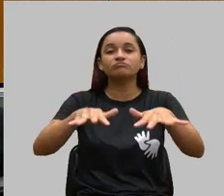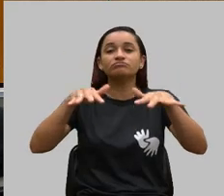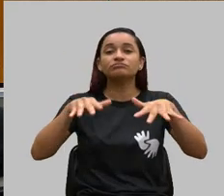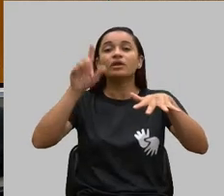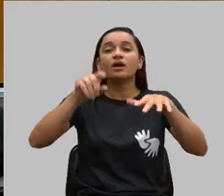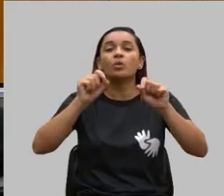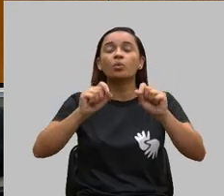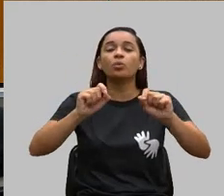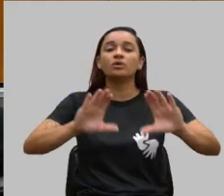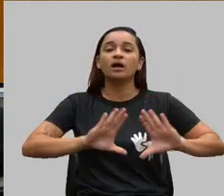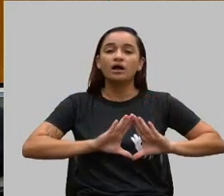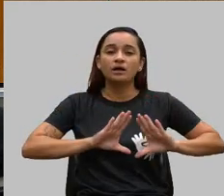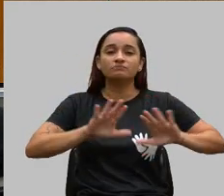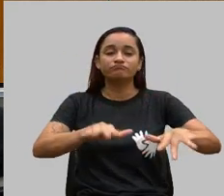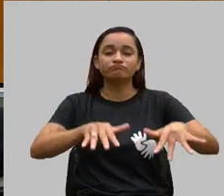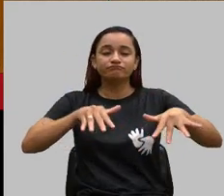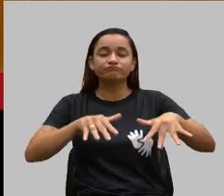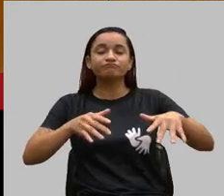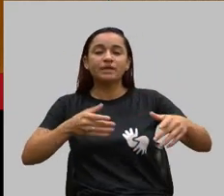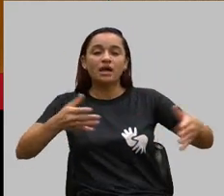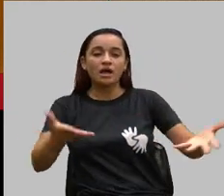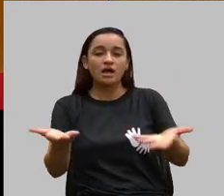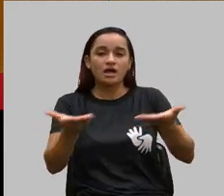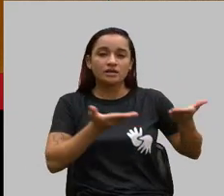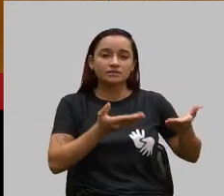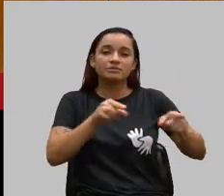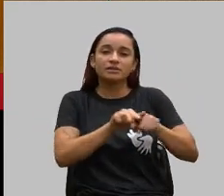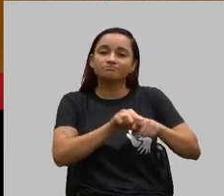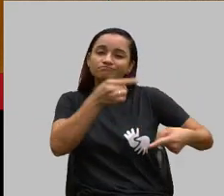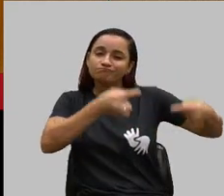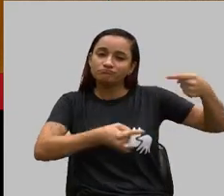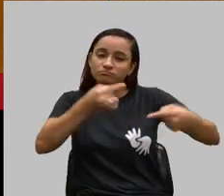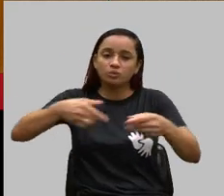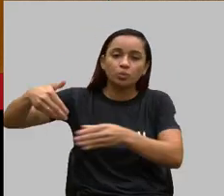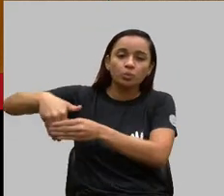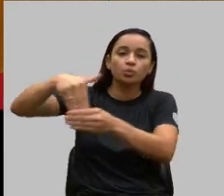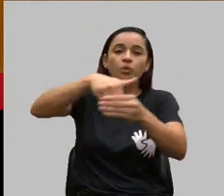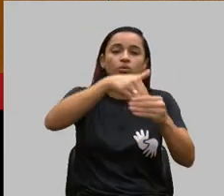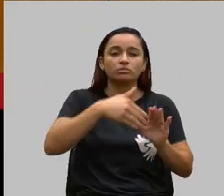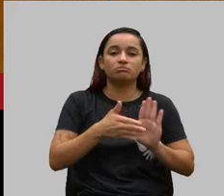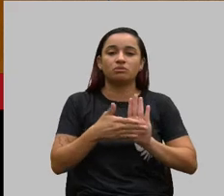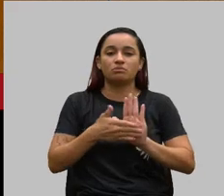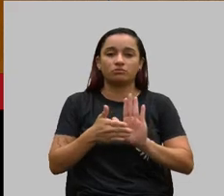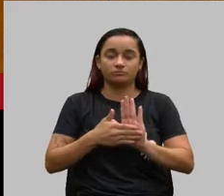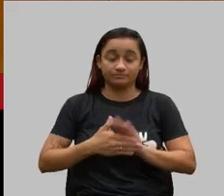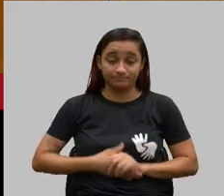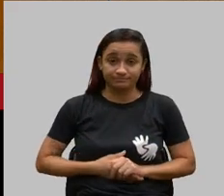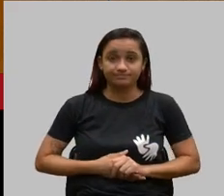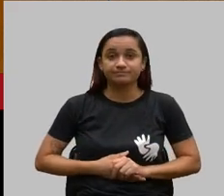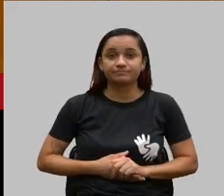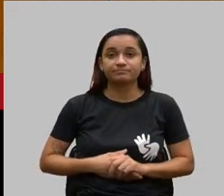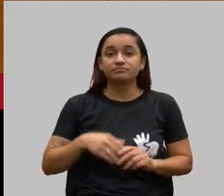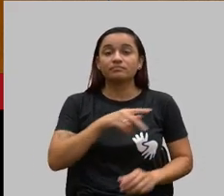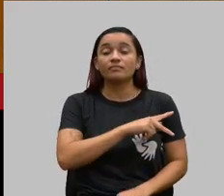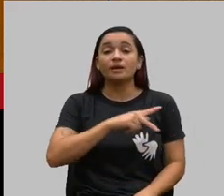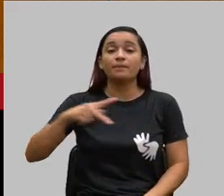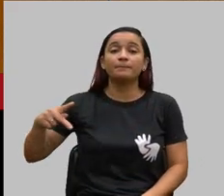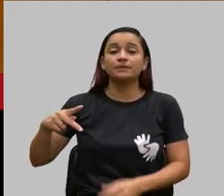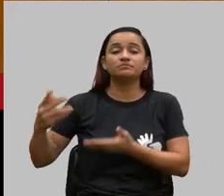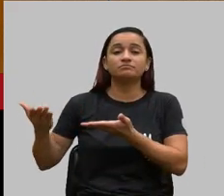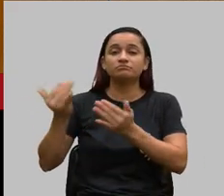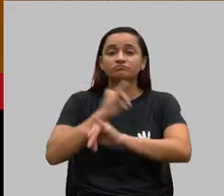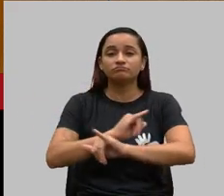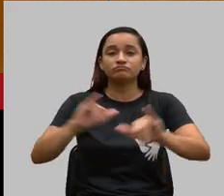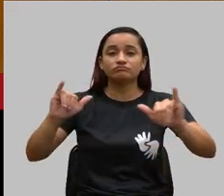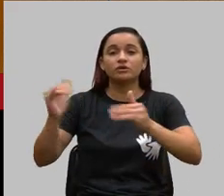pública e a receber, discutir e votar proposições da comissão. A presidência informa o recebimento